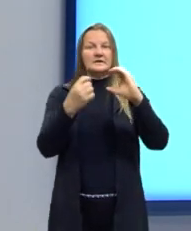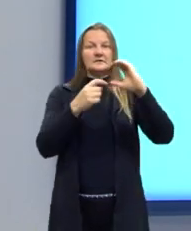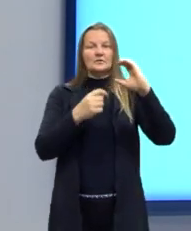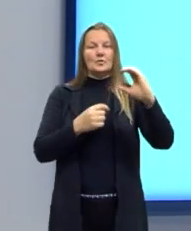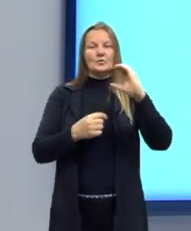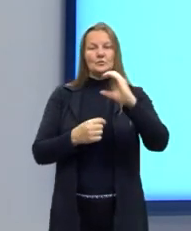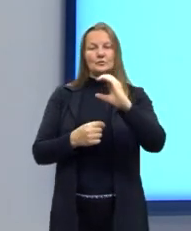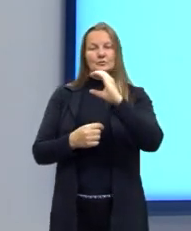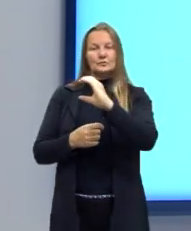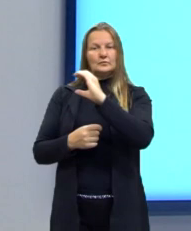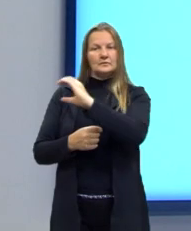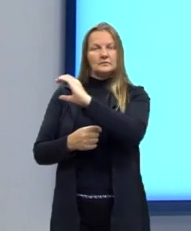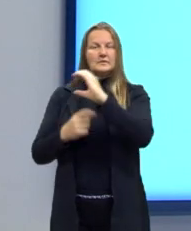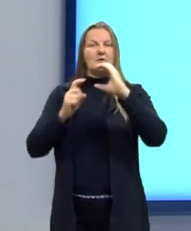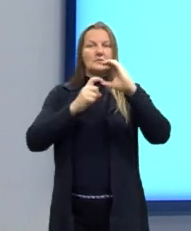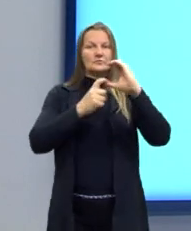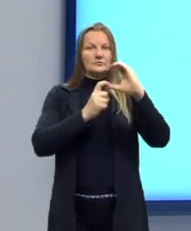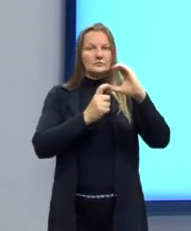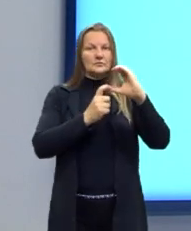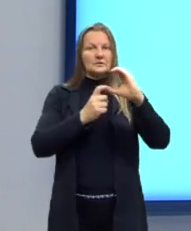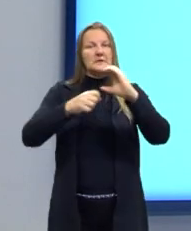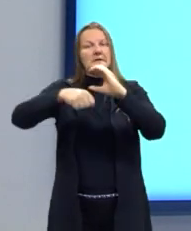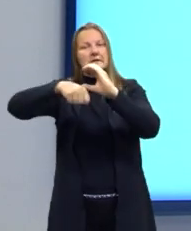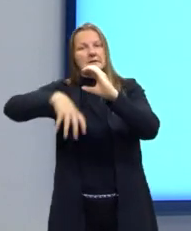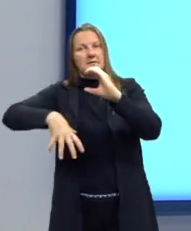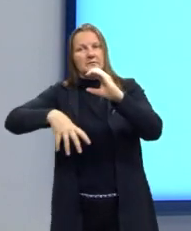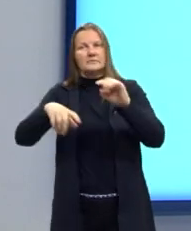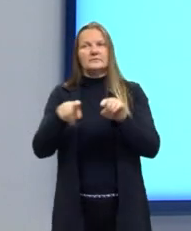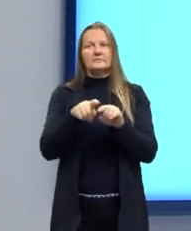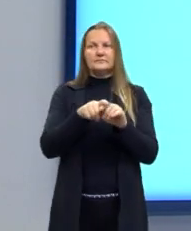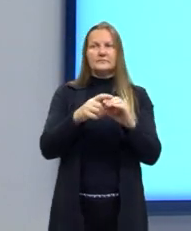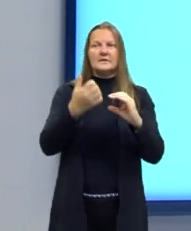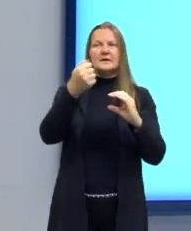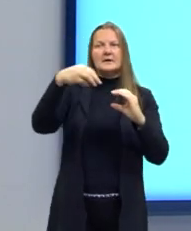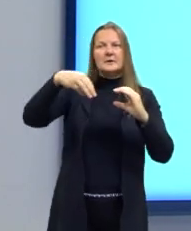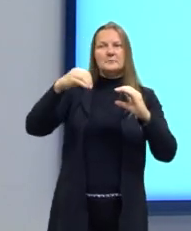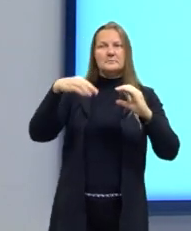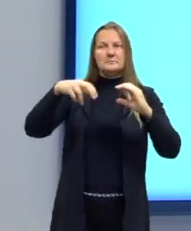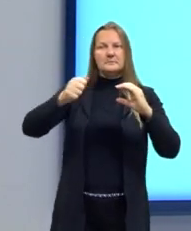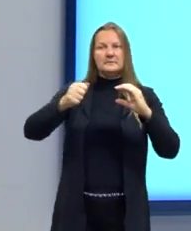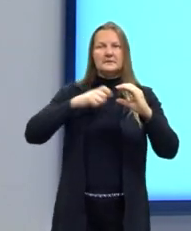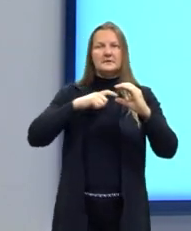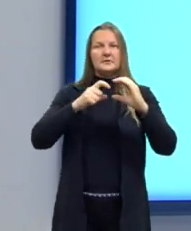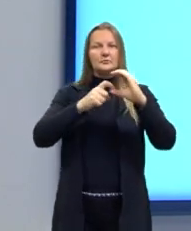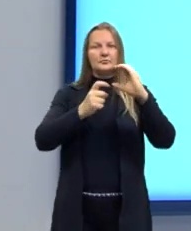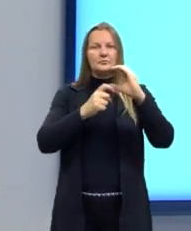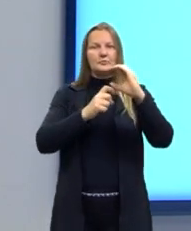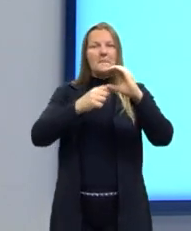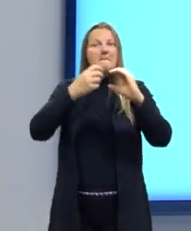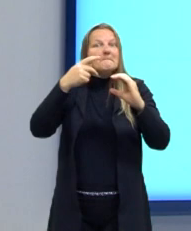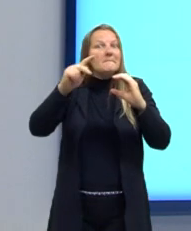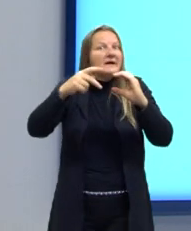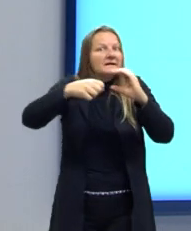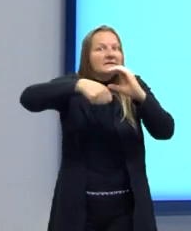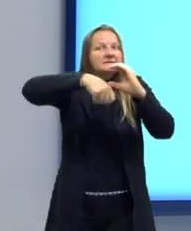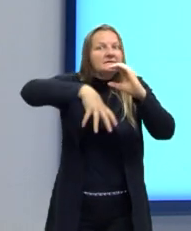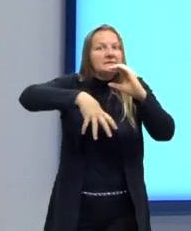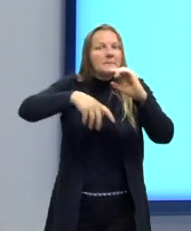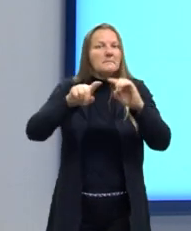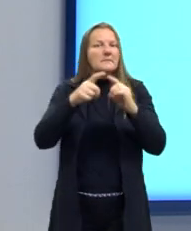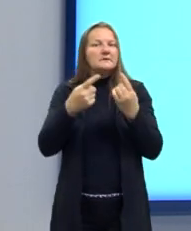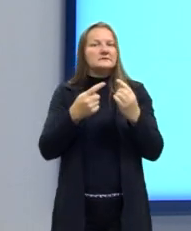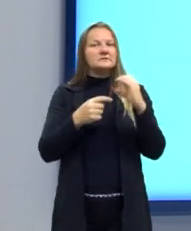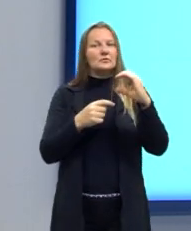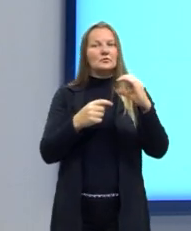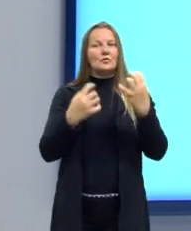carbono e outra ramificação. A amina, ela parece como se fosse uma ramificação, né? Porém, eu tenho que identificar primeiro